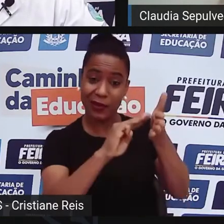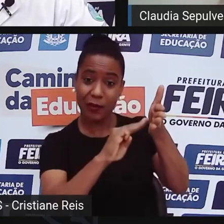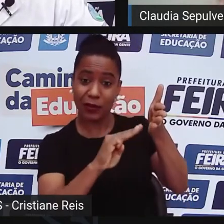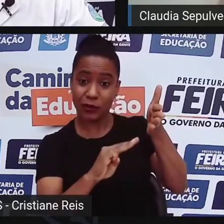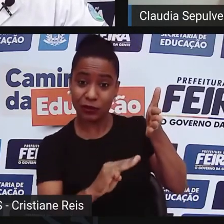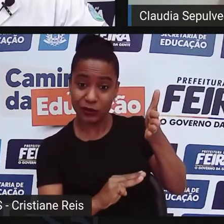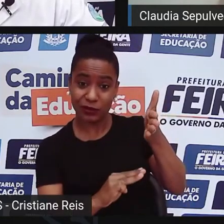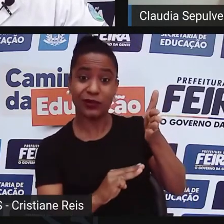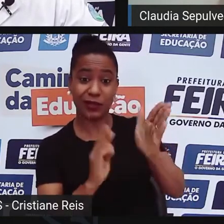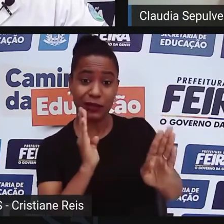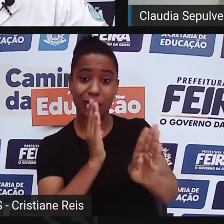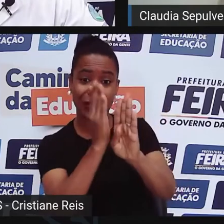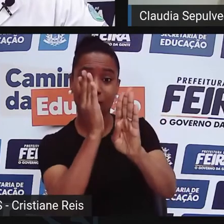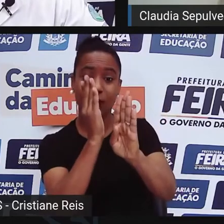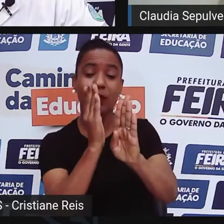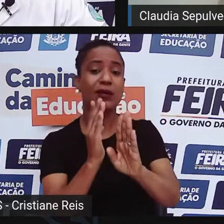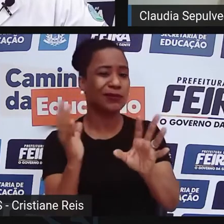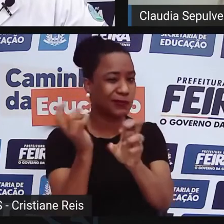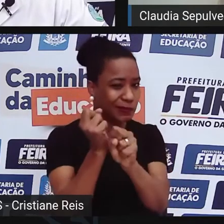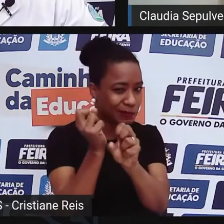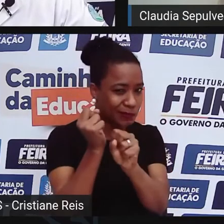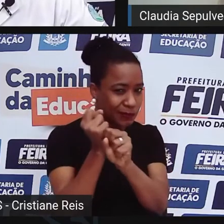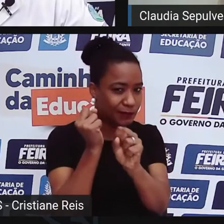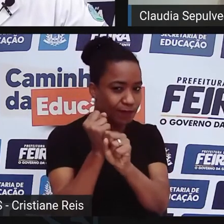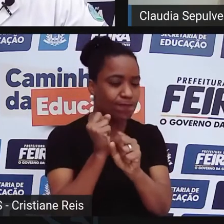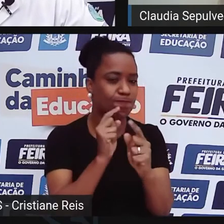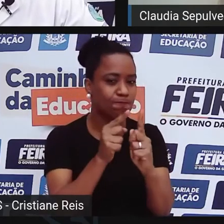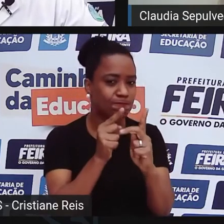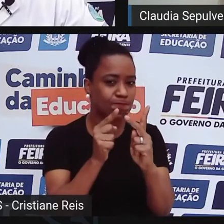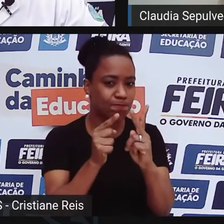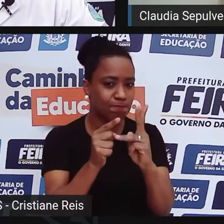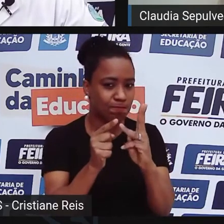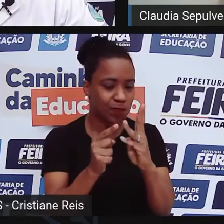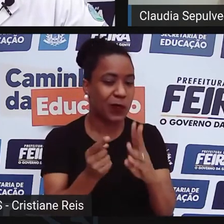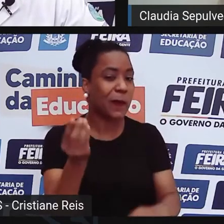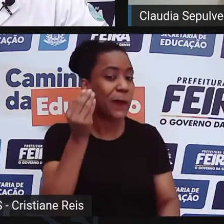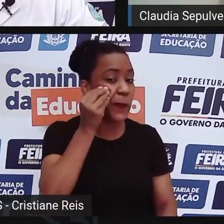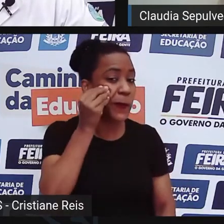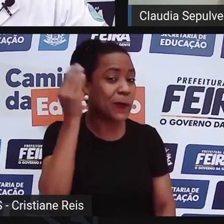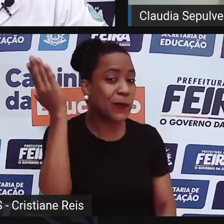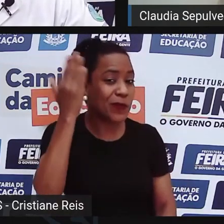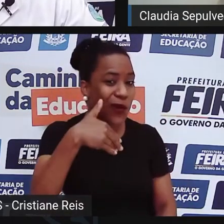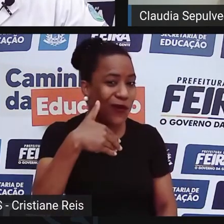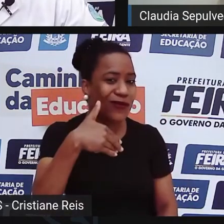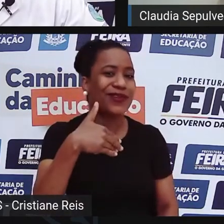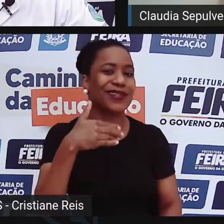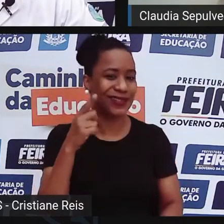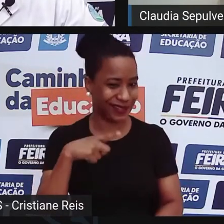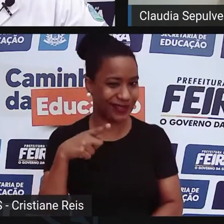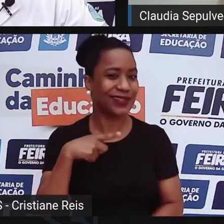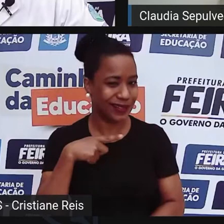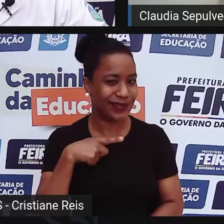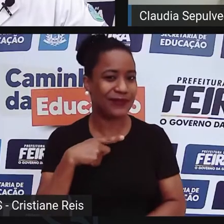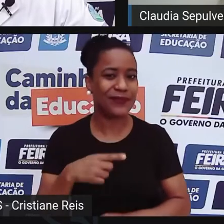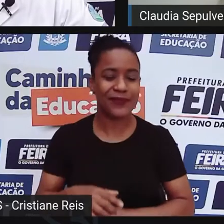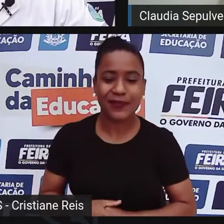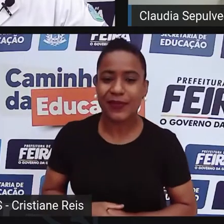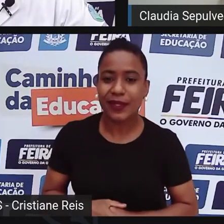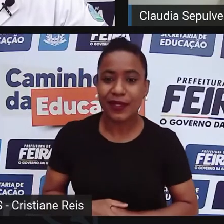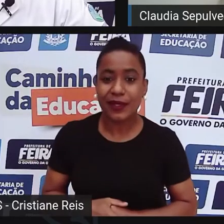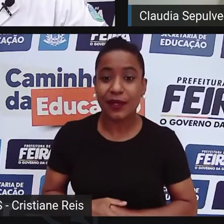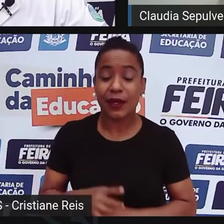geralmente envolvendo uma matematização, algum tipo de demonstração matemática, alguma estatística ou algo desse tipo, e que é